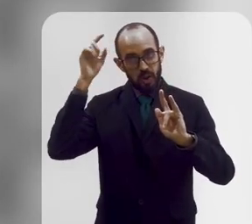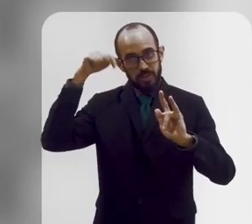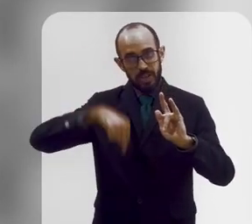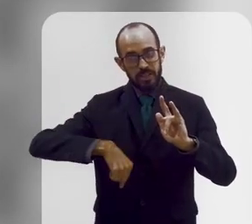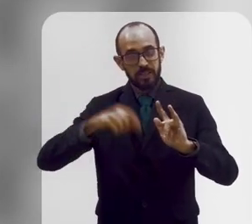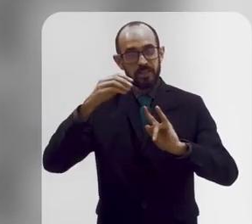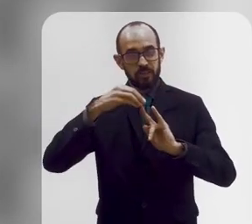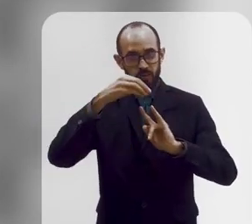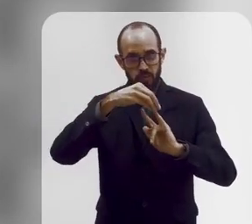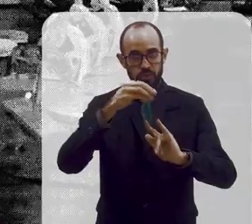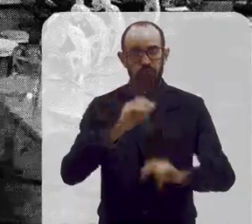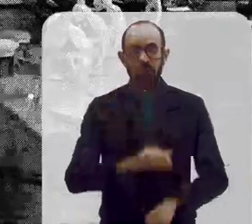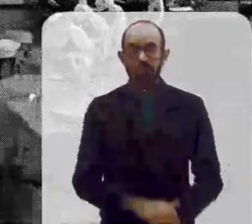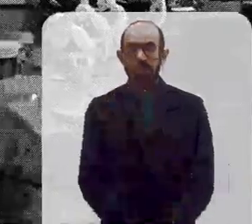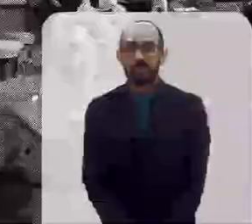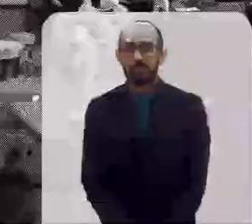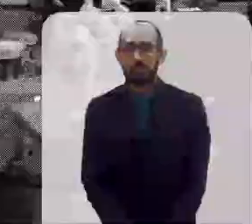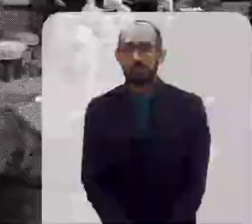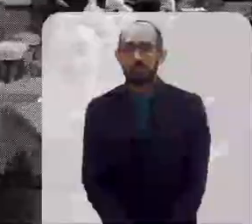originais aqui da instituição.